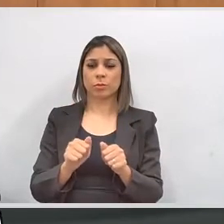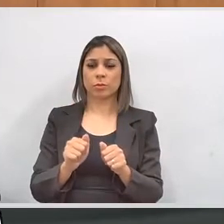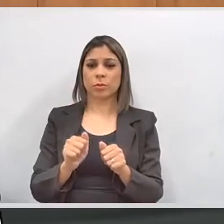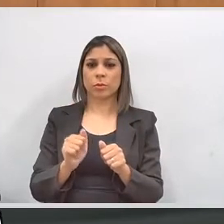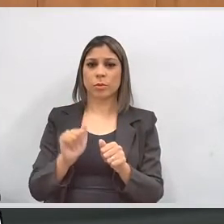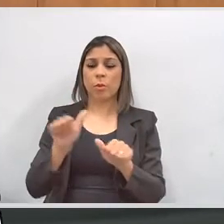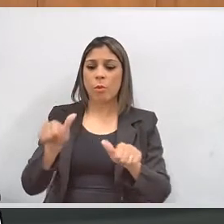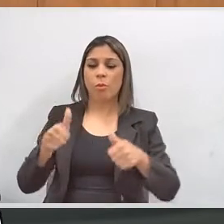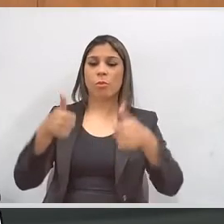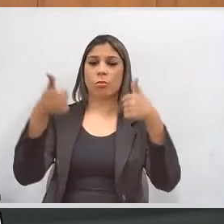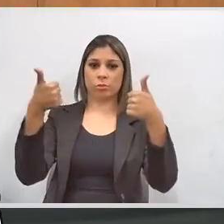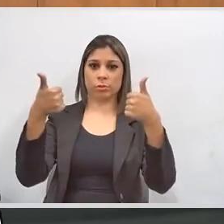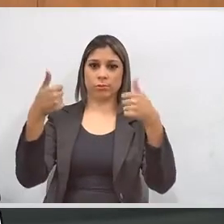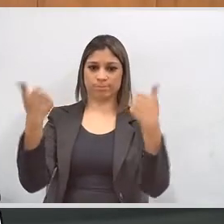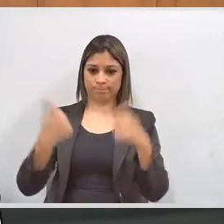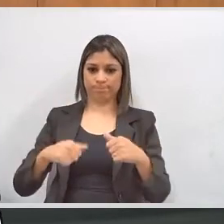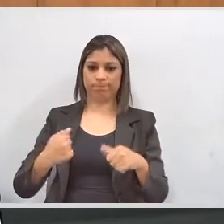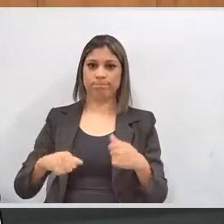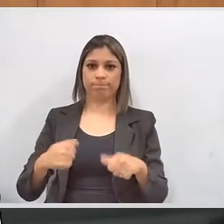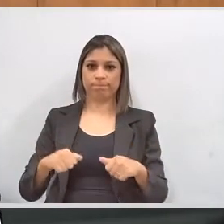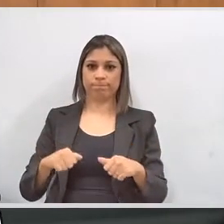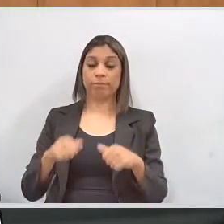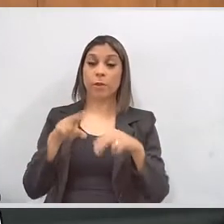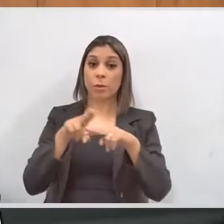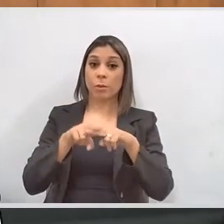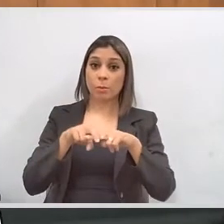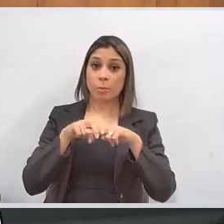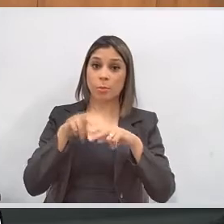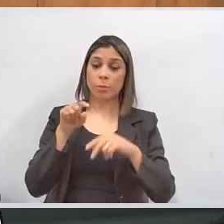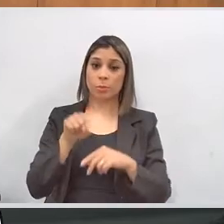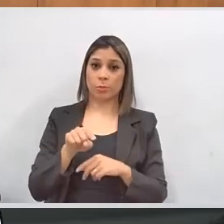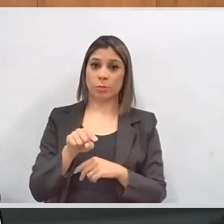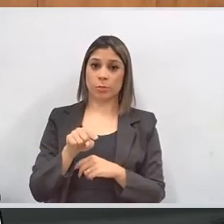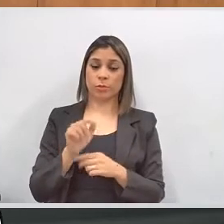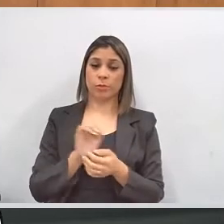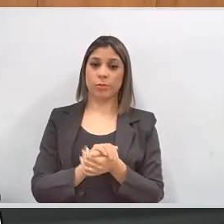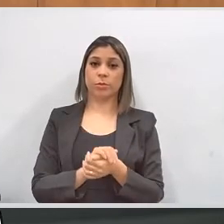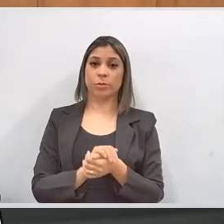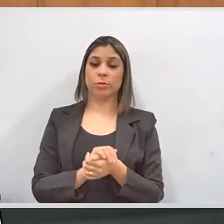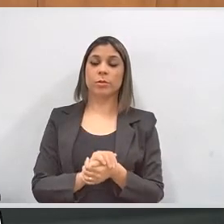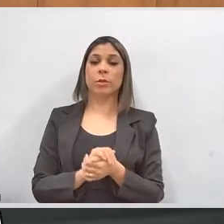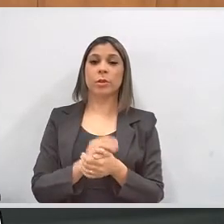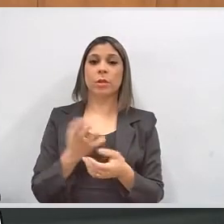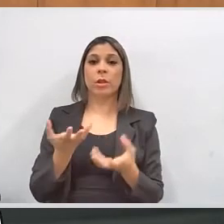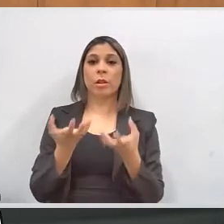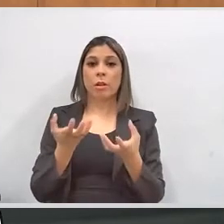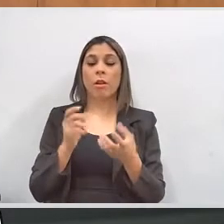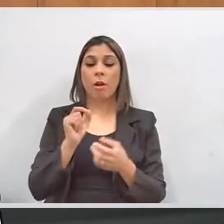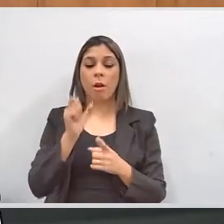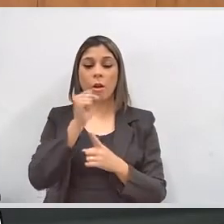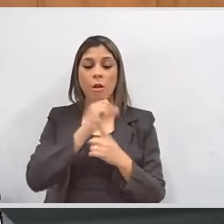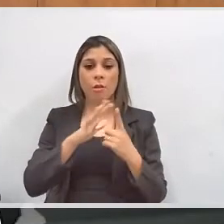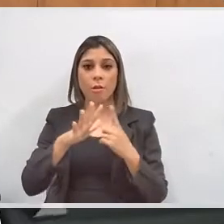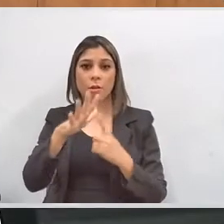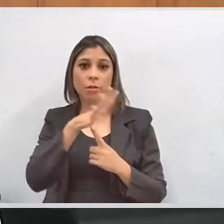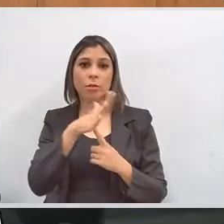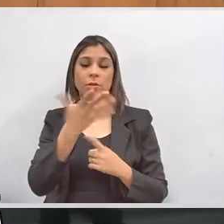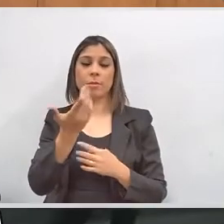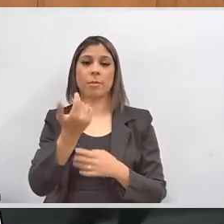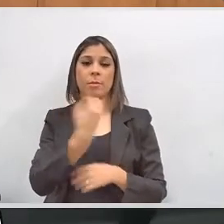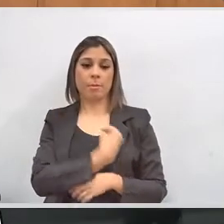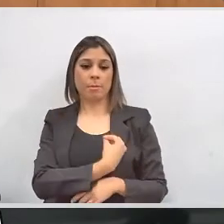qualidade desejada. É exatamente por isso que contamos com a participação da sociedade